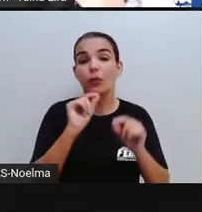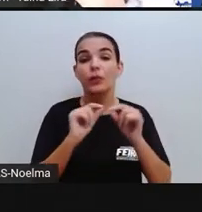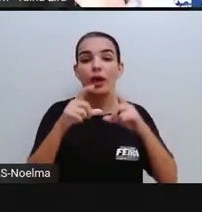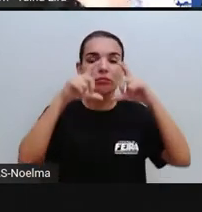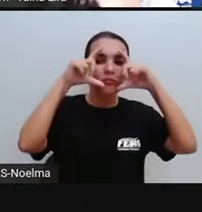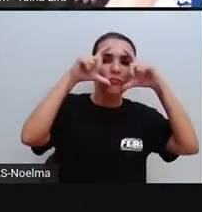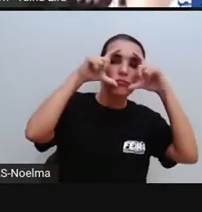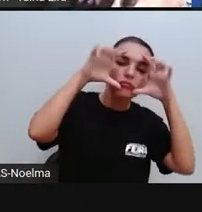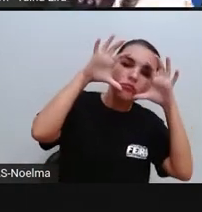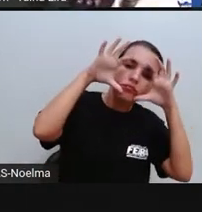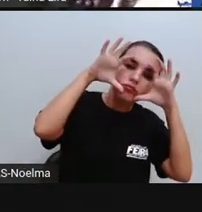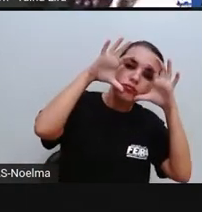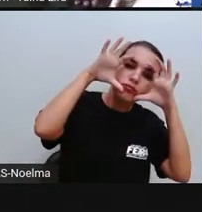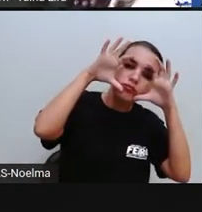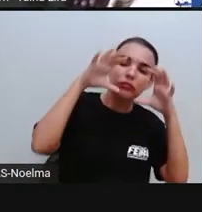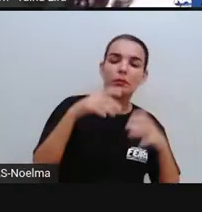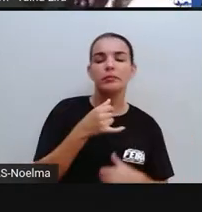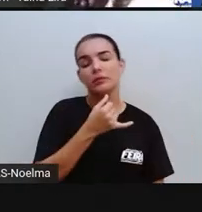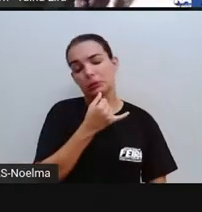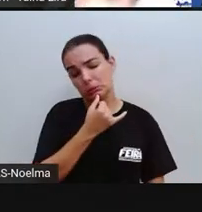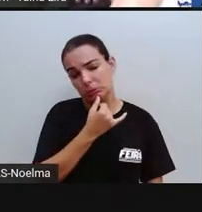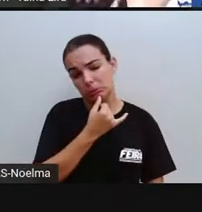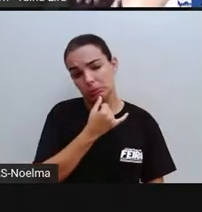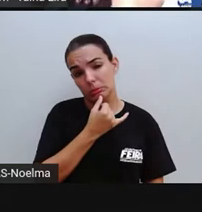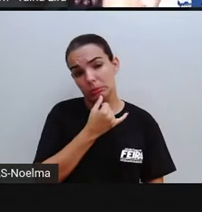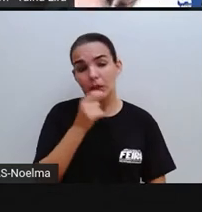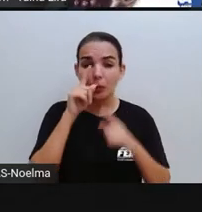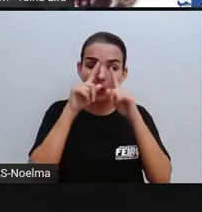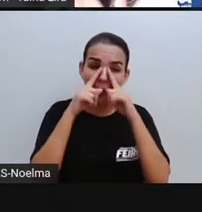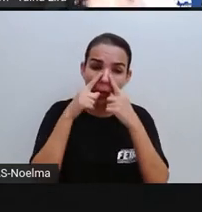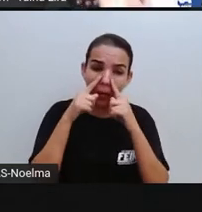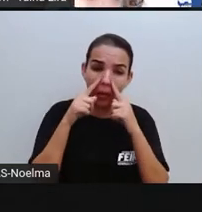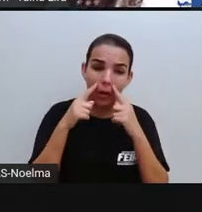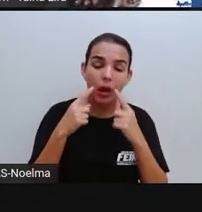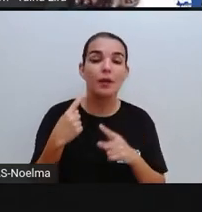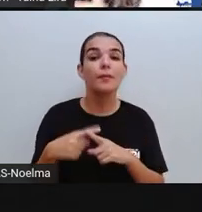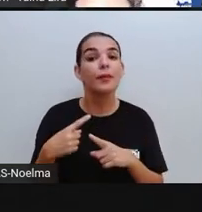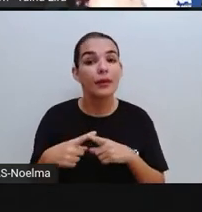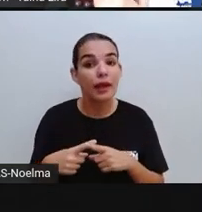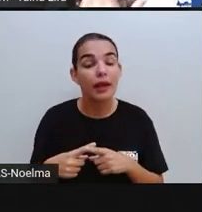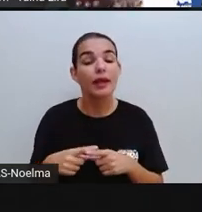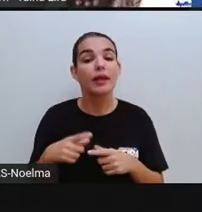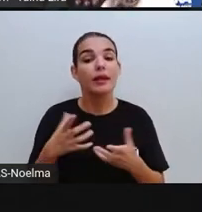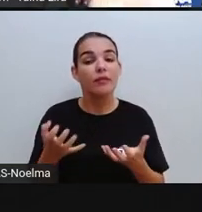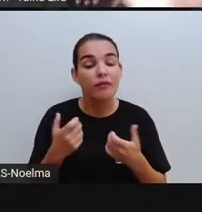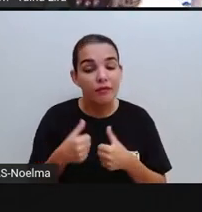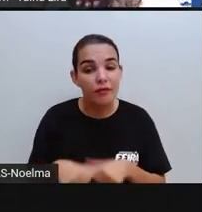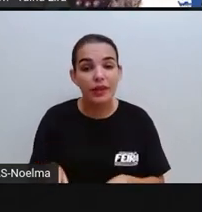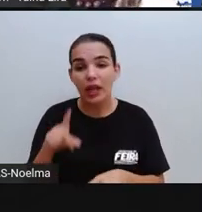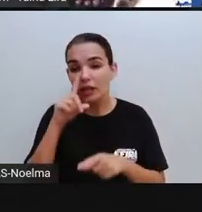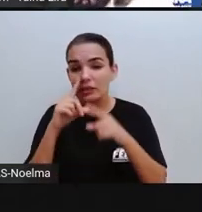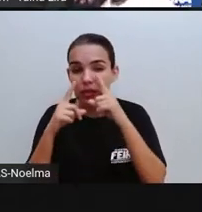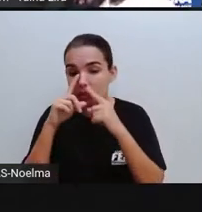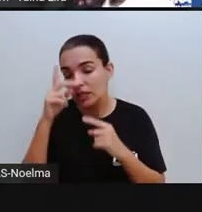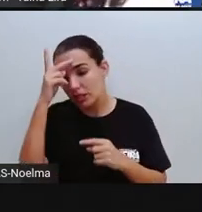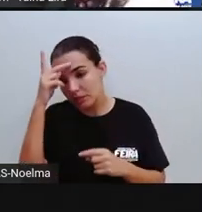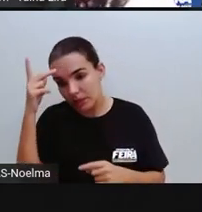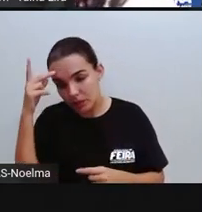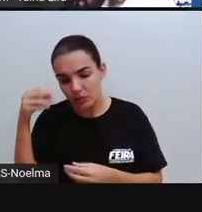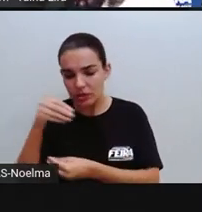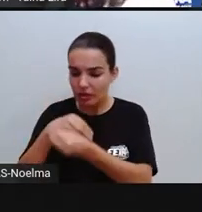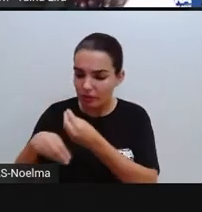alguma coisa assim, e a gente coloca ali o emoji, né, chorando, porque a própria gente fica triste pelas pessoas que estão